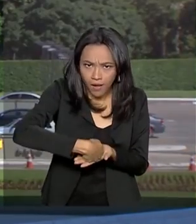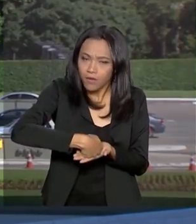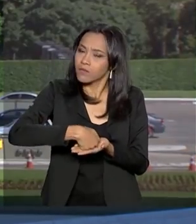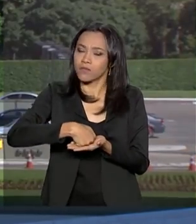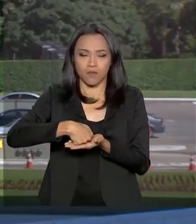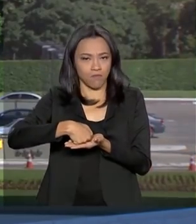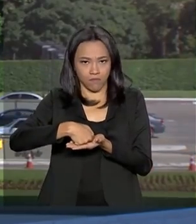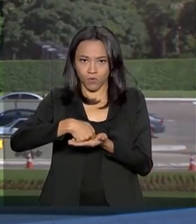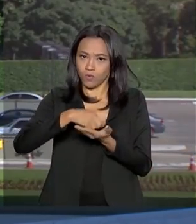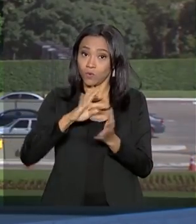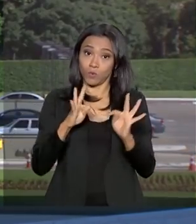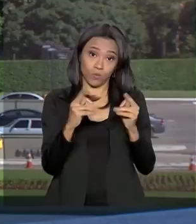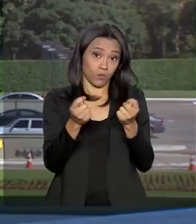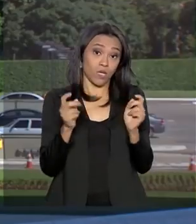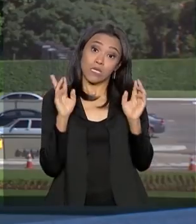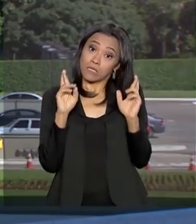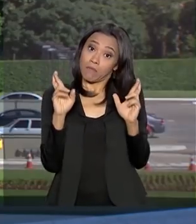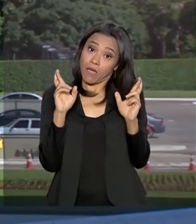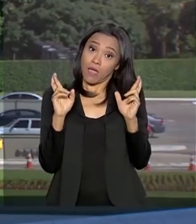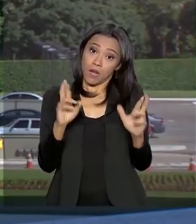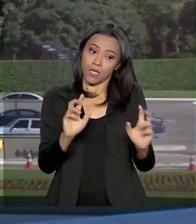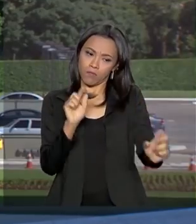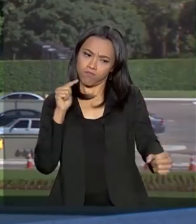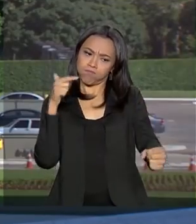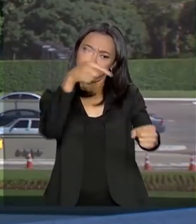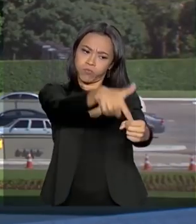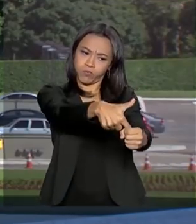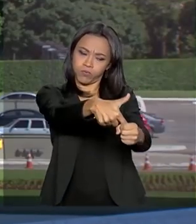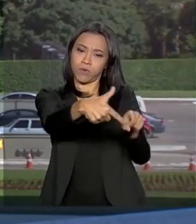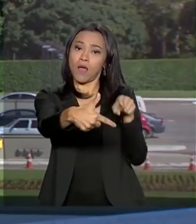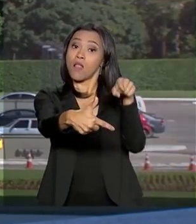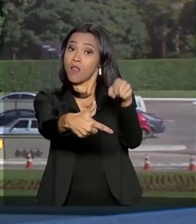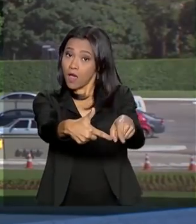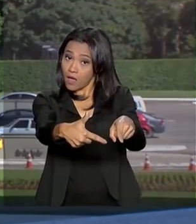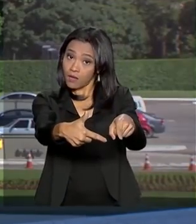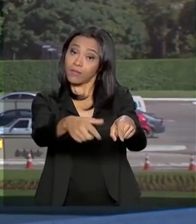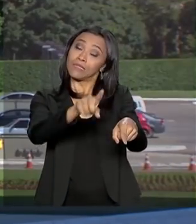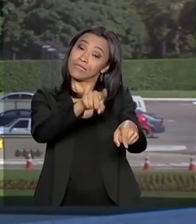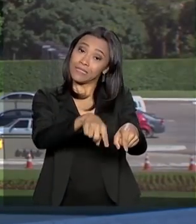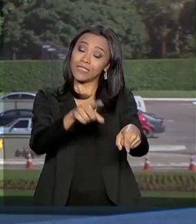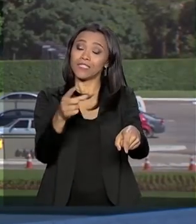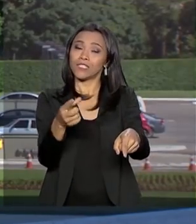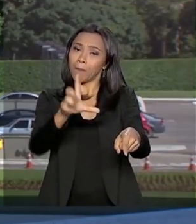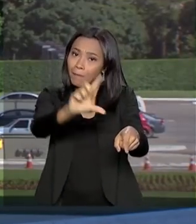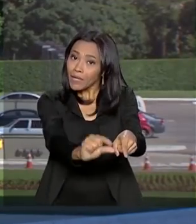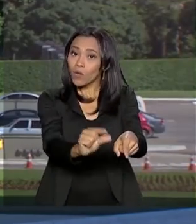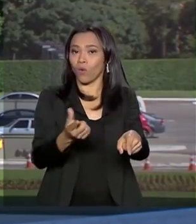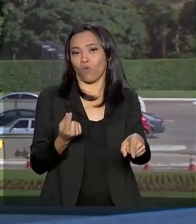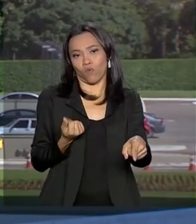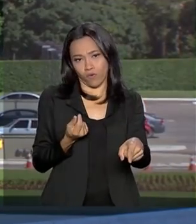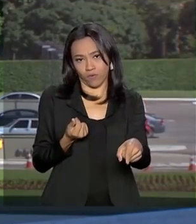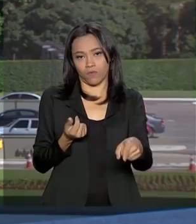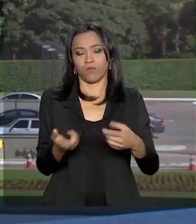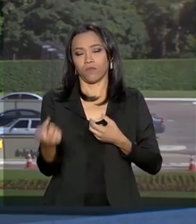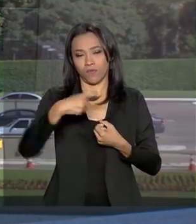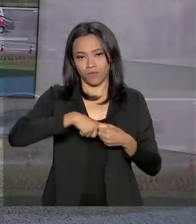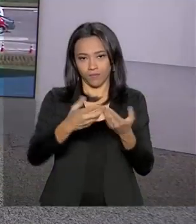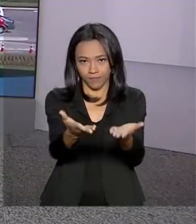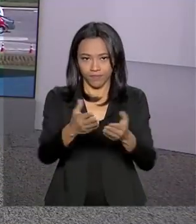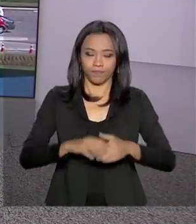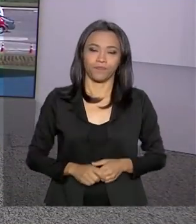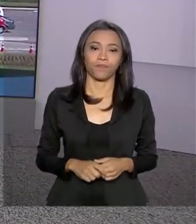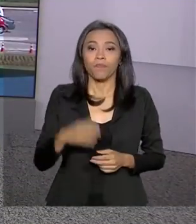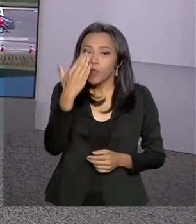Ele disse ainda que espera que na bomba o valor de repasse para o consumidor seja bem menor. Voltamos ao estúdio.